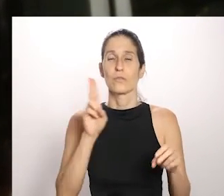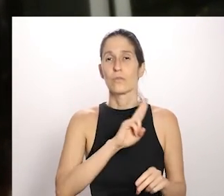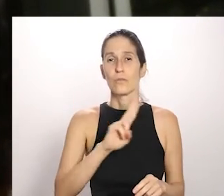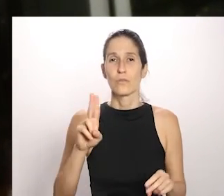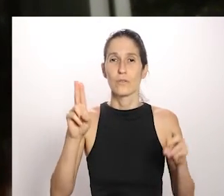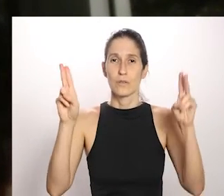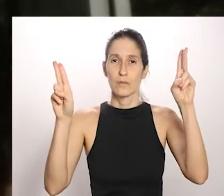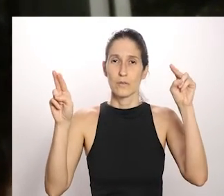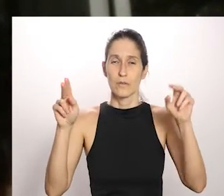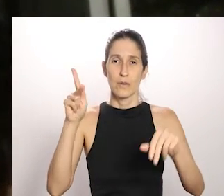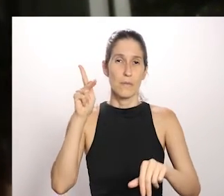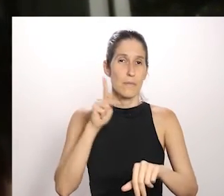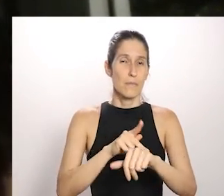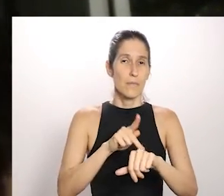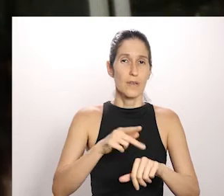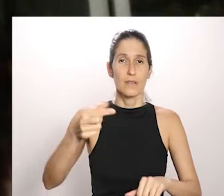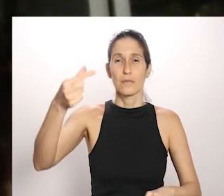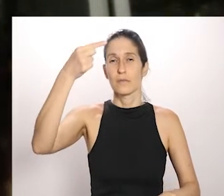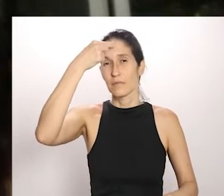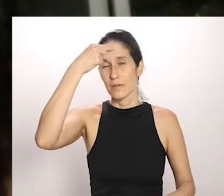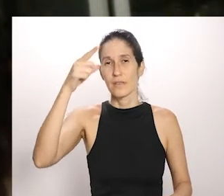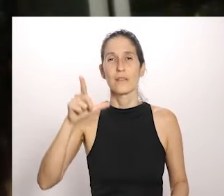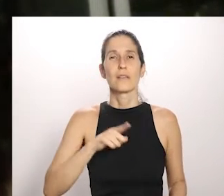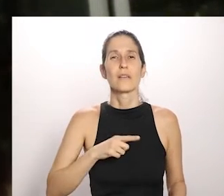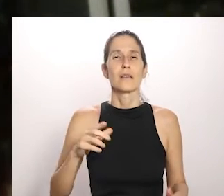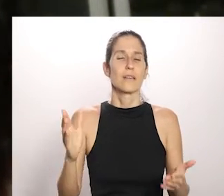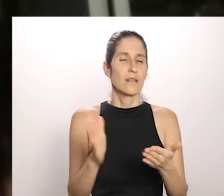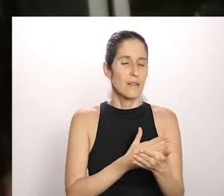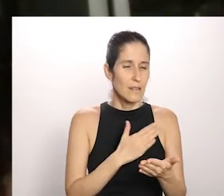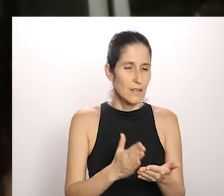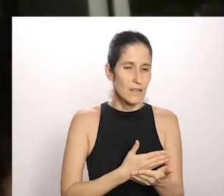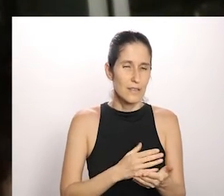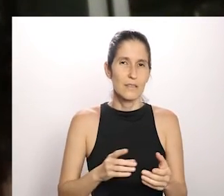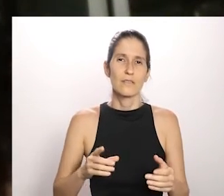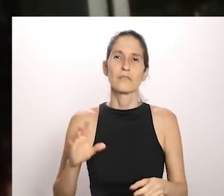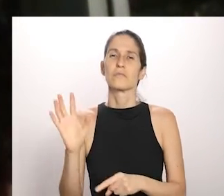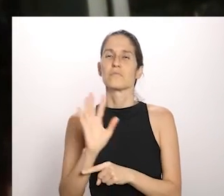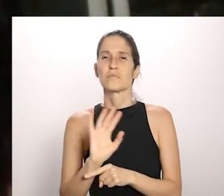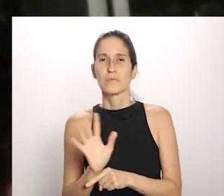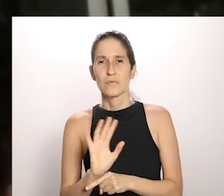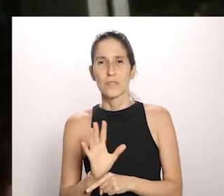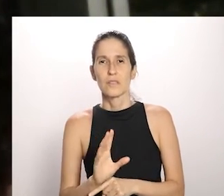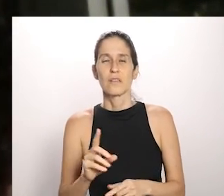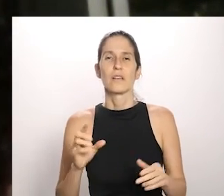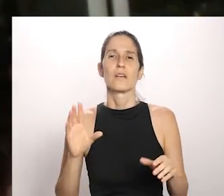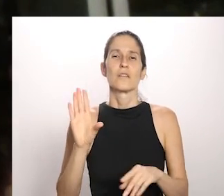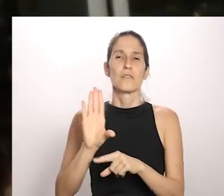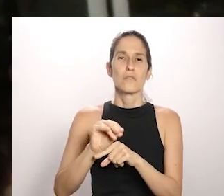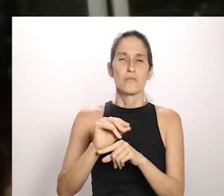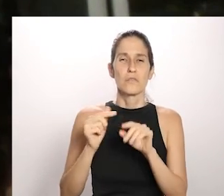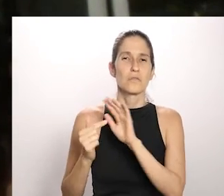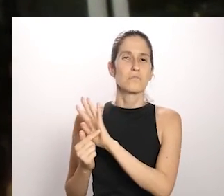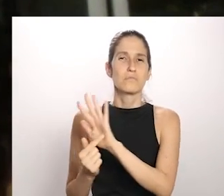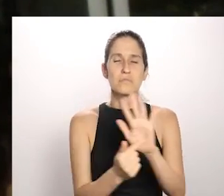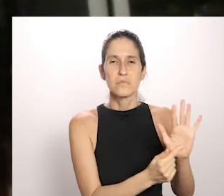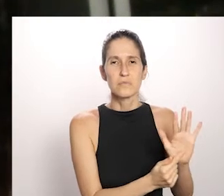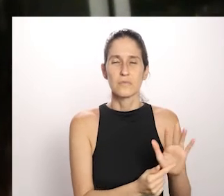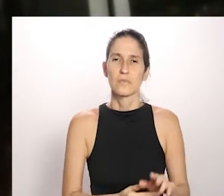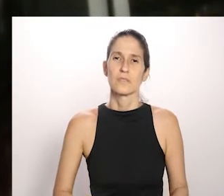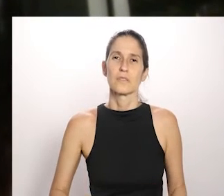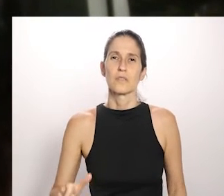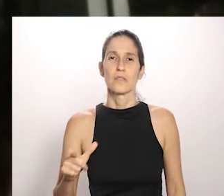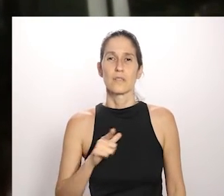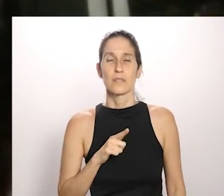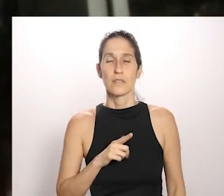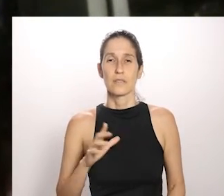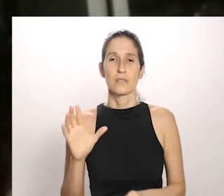Memória, livro, documentário, exposição de fotos, foram várias ações, e tem